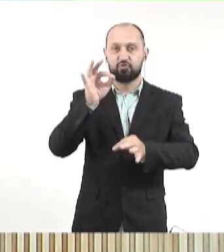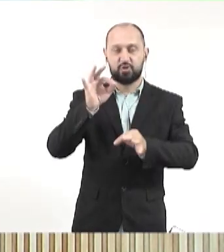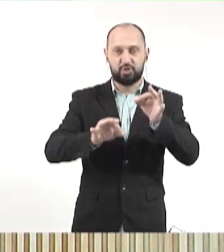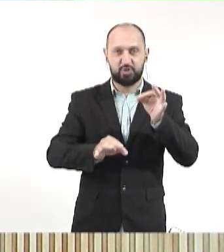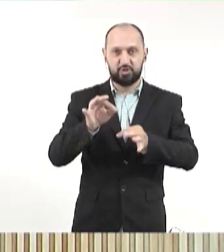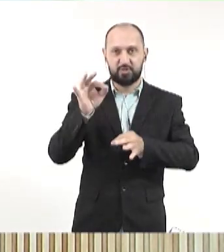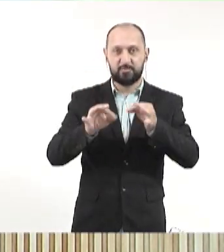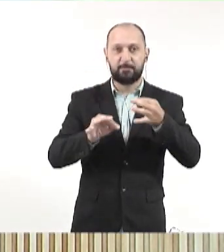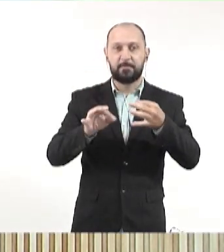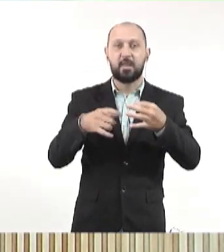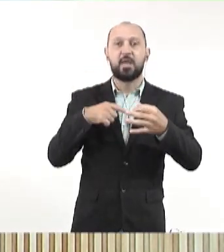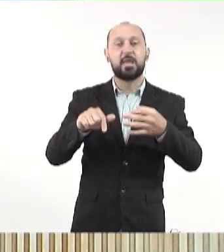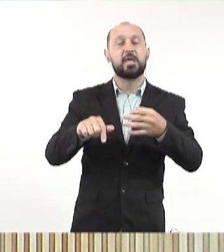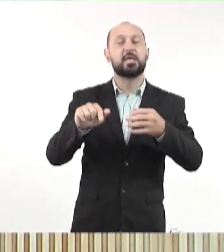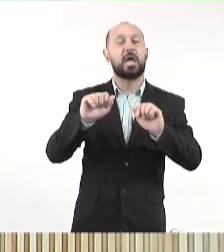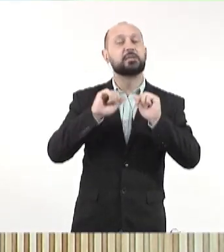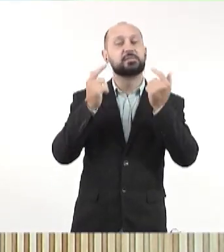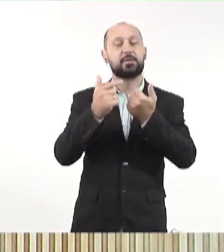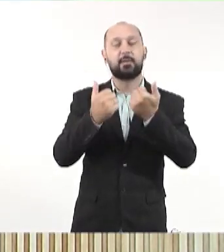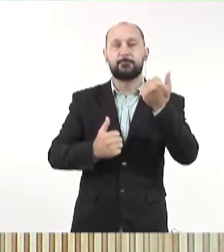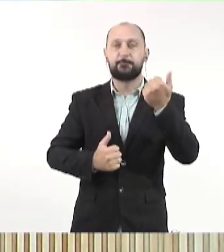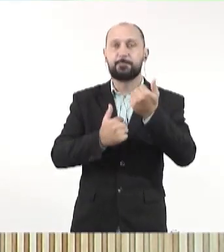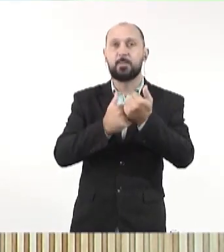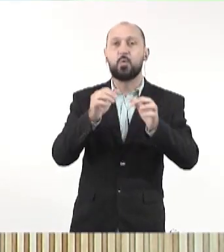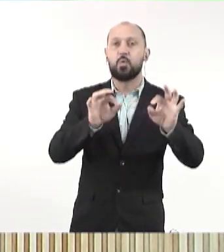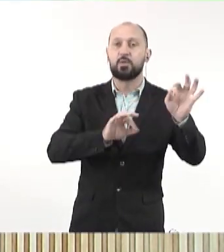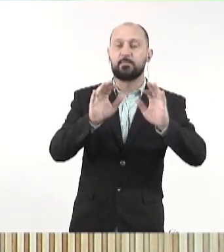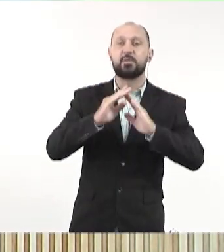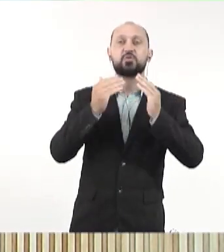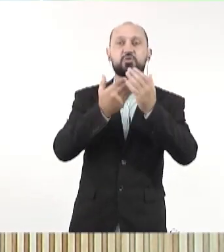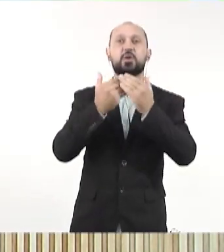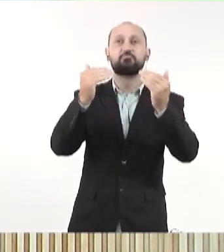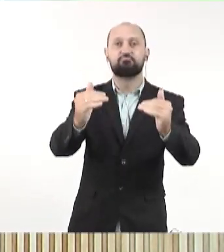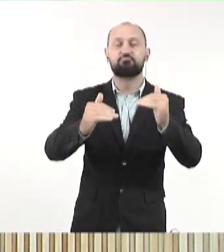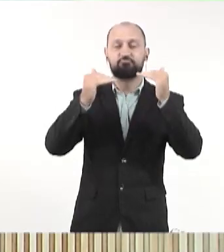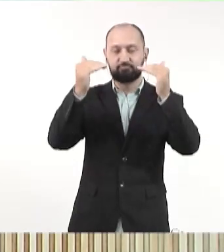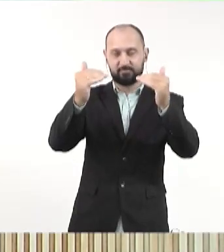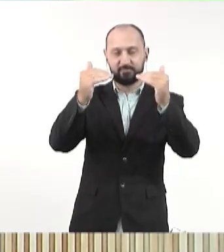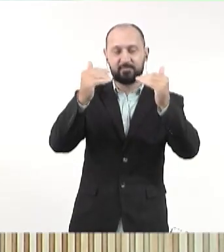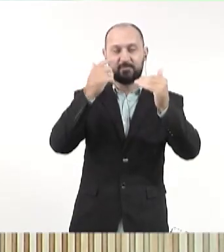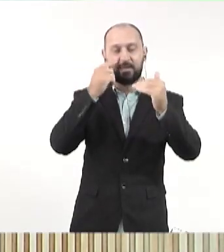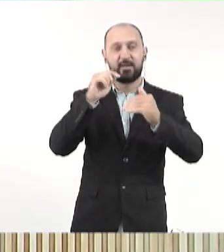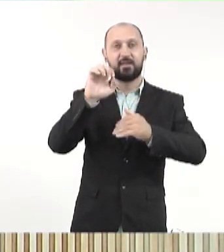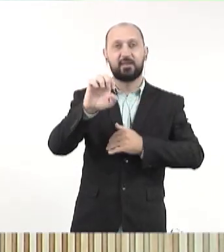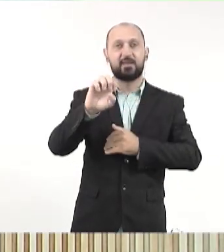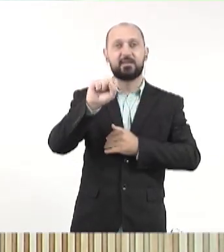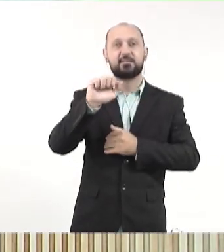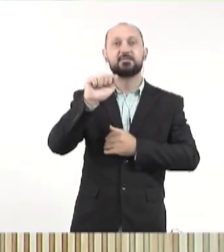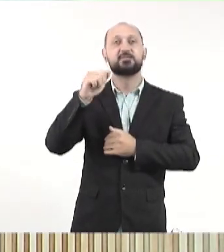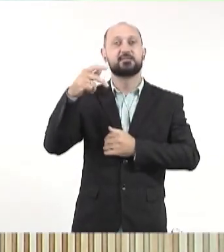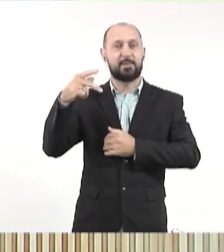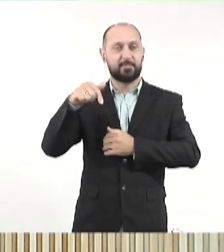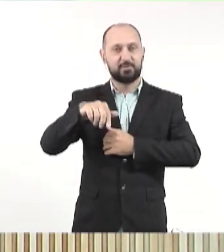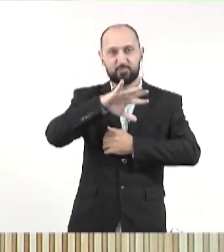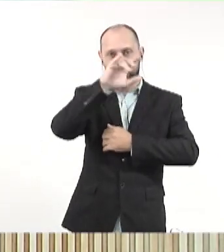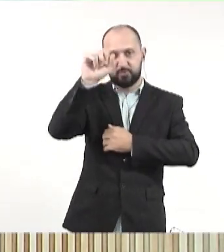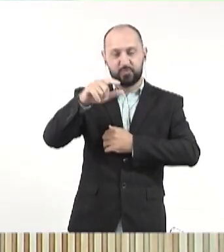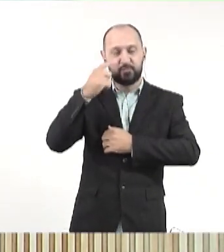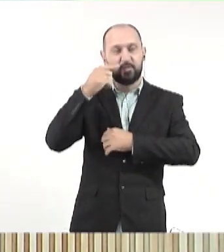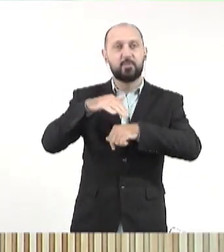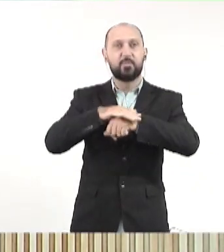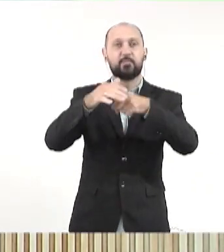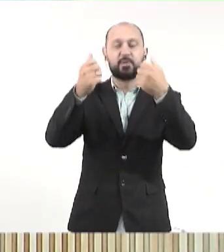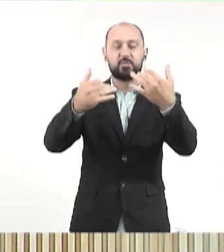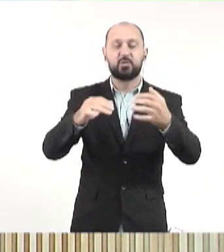contando com o apoio da Assembleia Legislativa, promovido pela Escola Superior de Advocacia Pública, a ESAP, aqui de Mato Grosso do Sul. E para